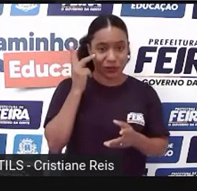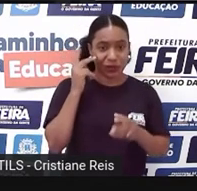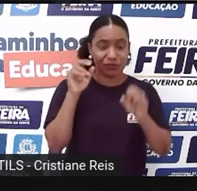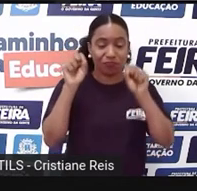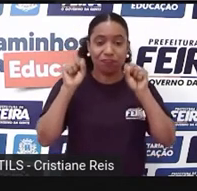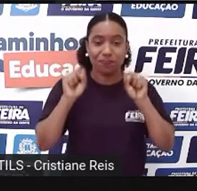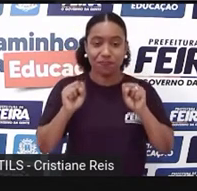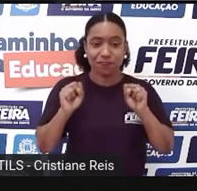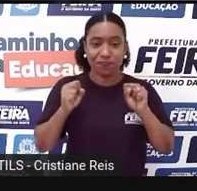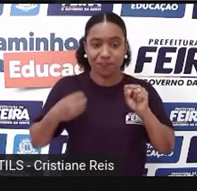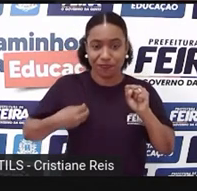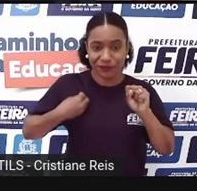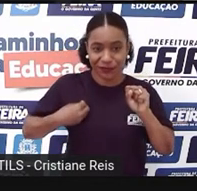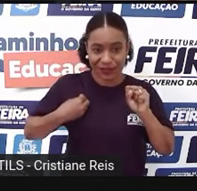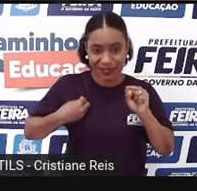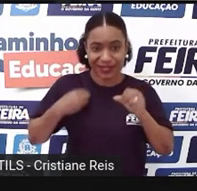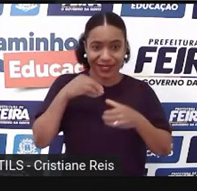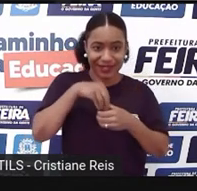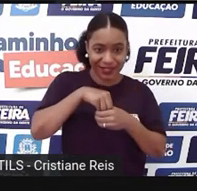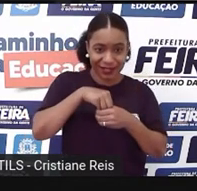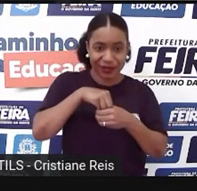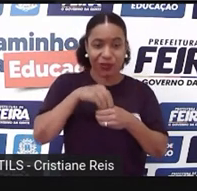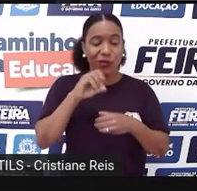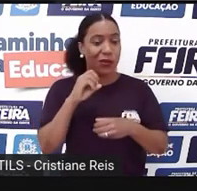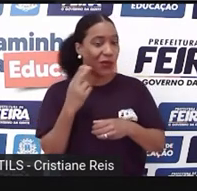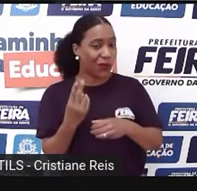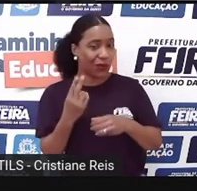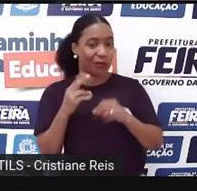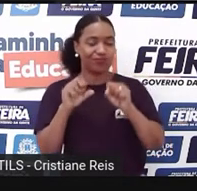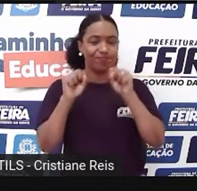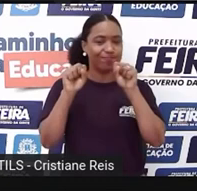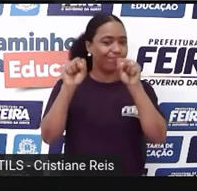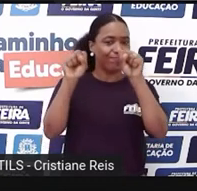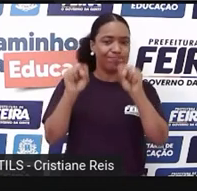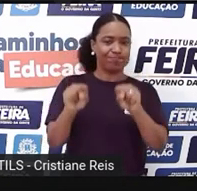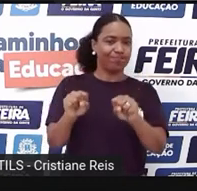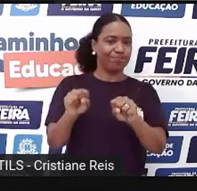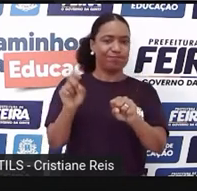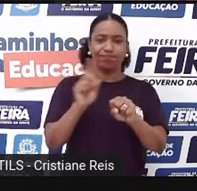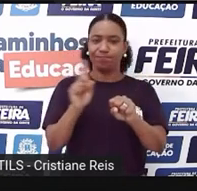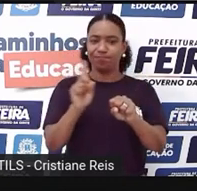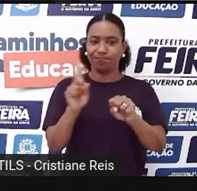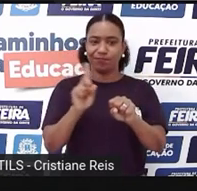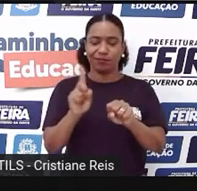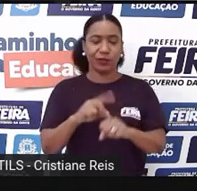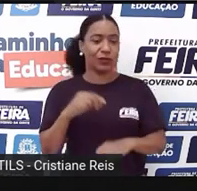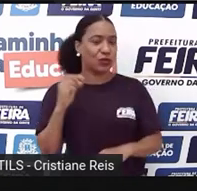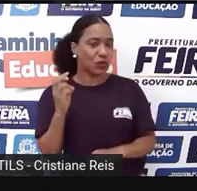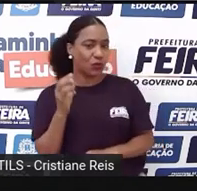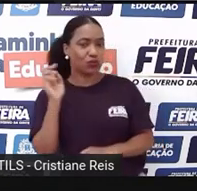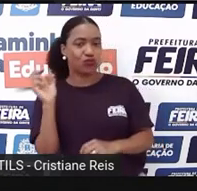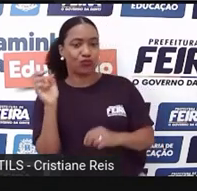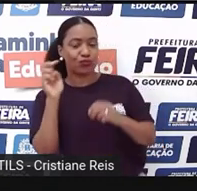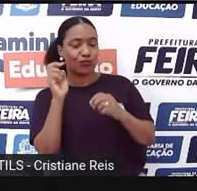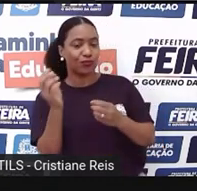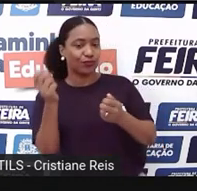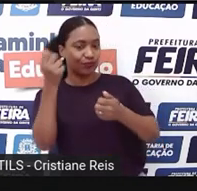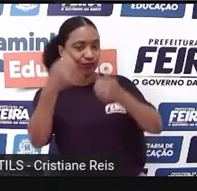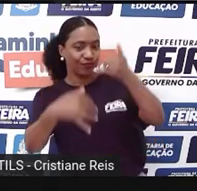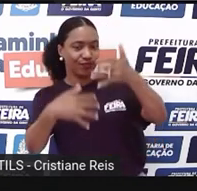história Primeira pessoa Você vai participar Da história Ou terceira pessoa Você apenas irá